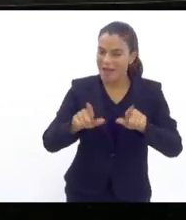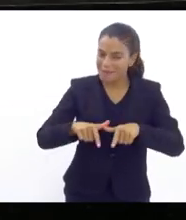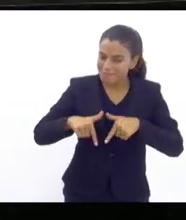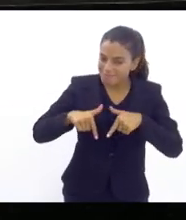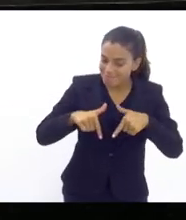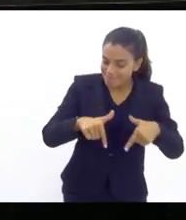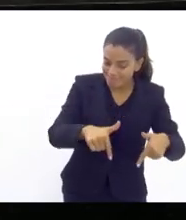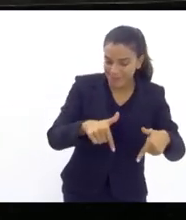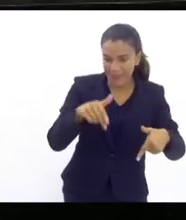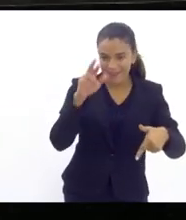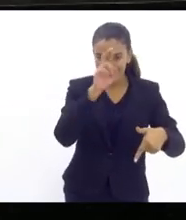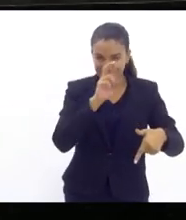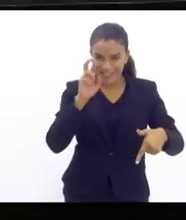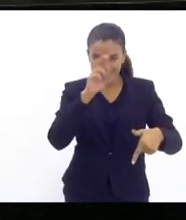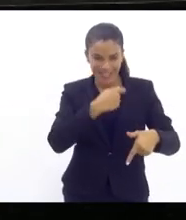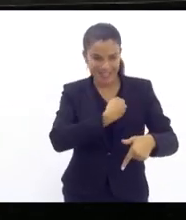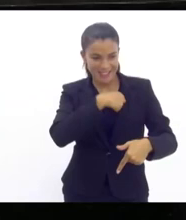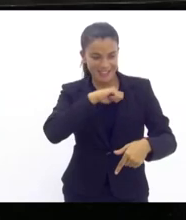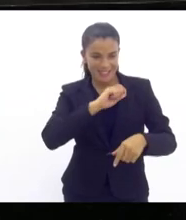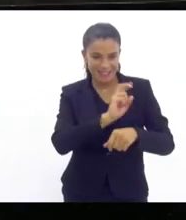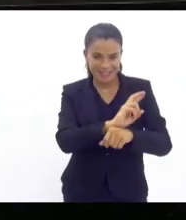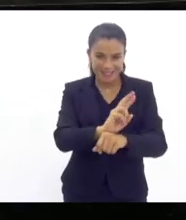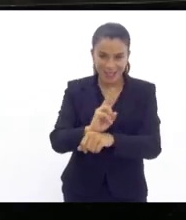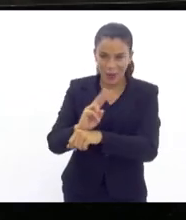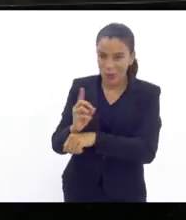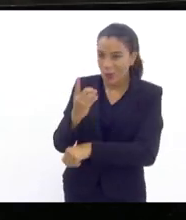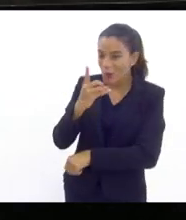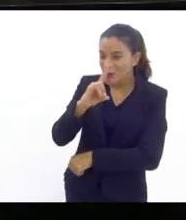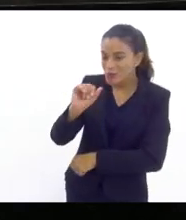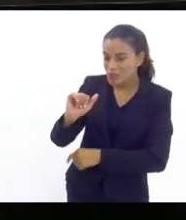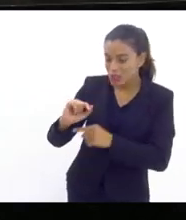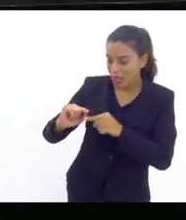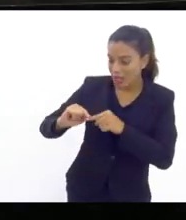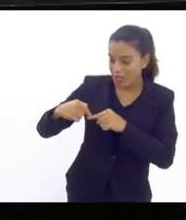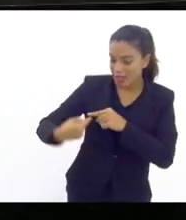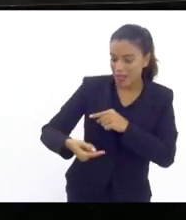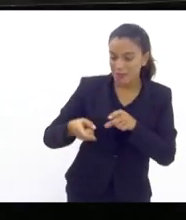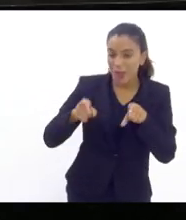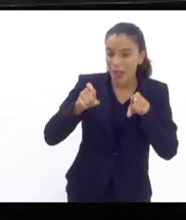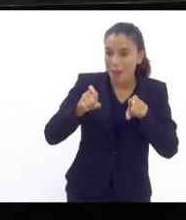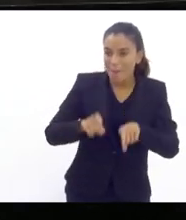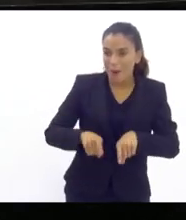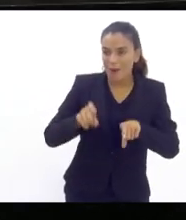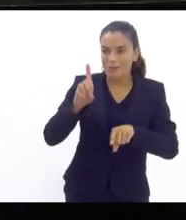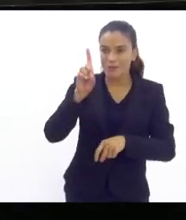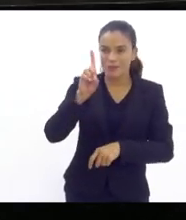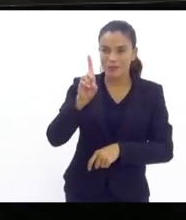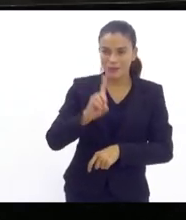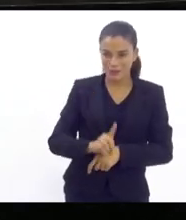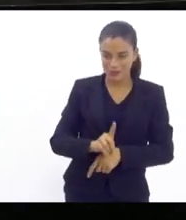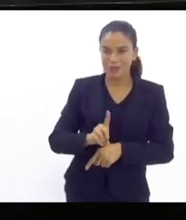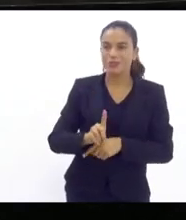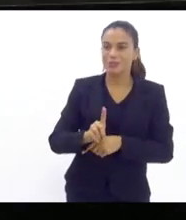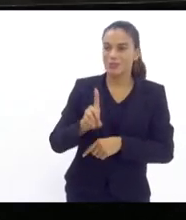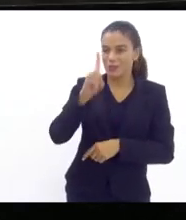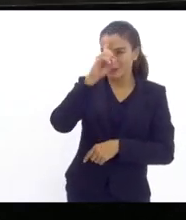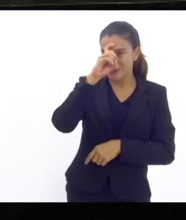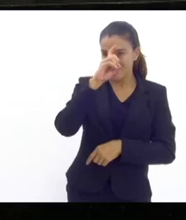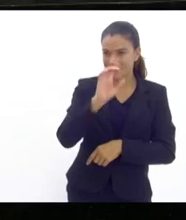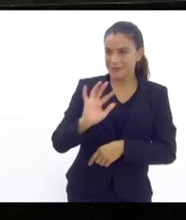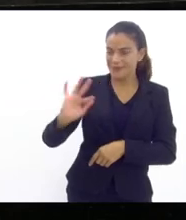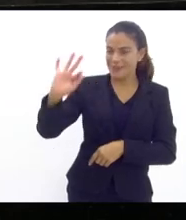essa fiscalização um dia após a posse dos diretores dos hospitais federais